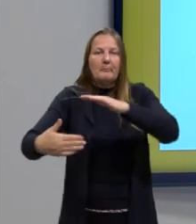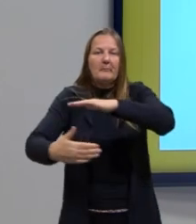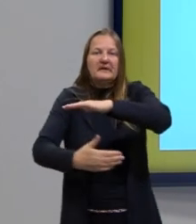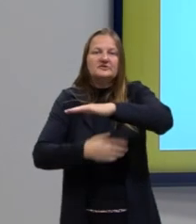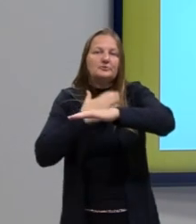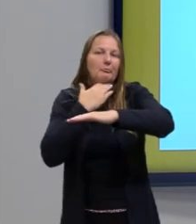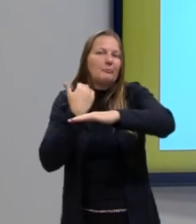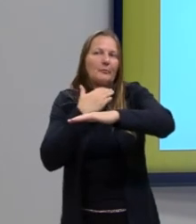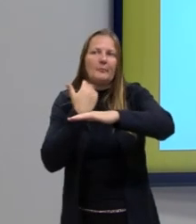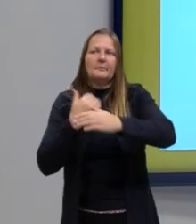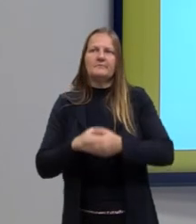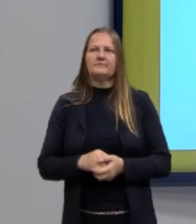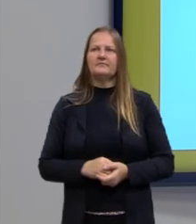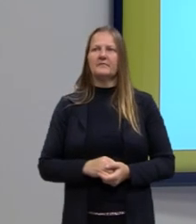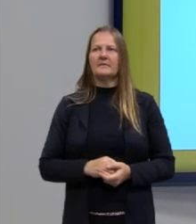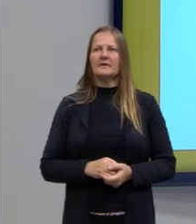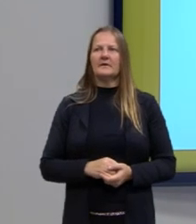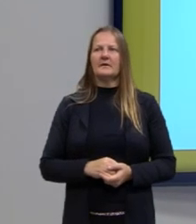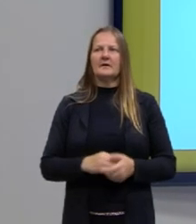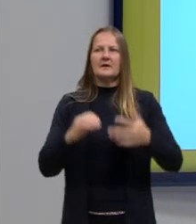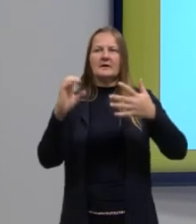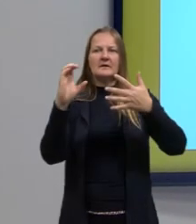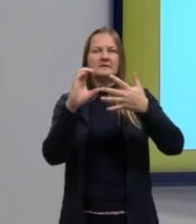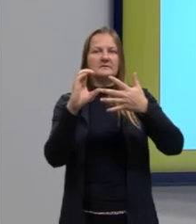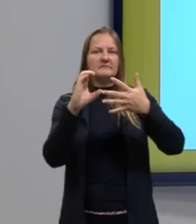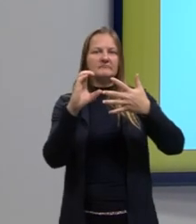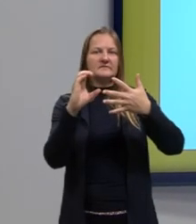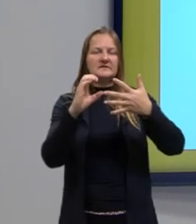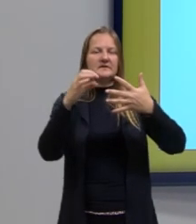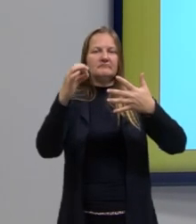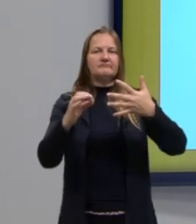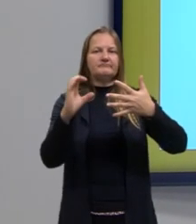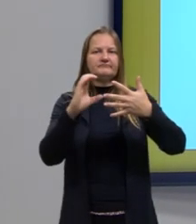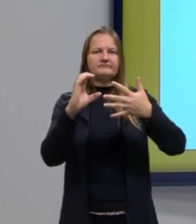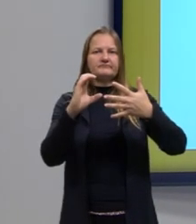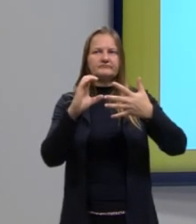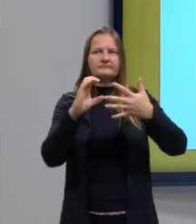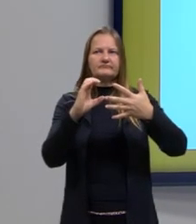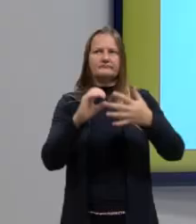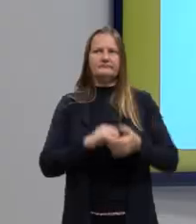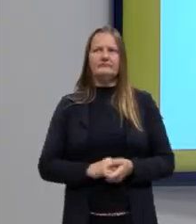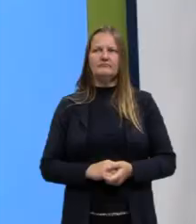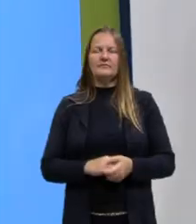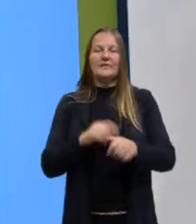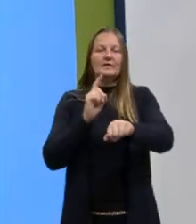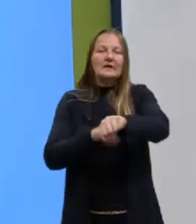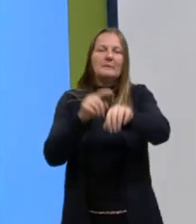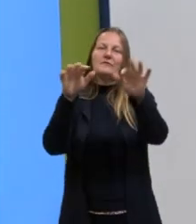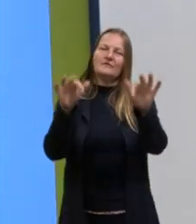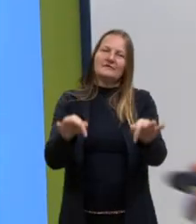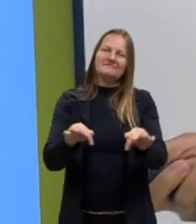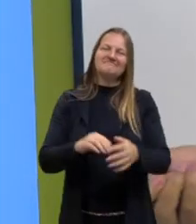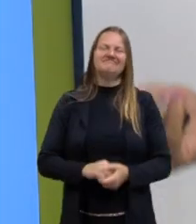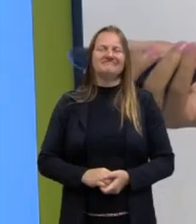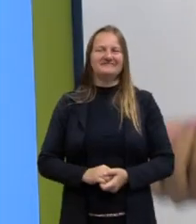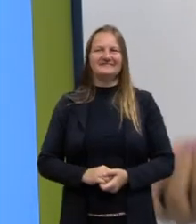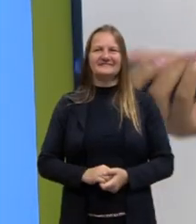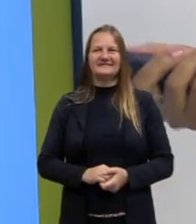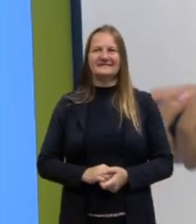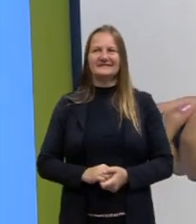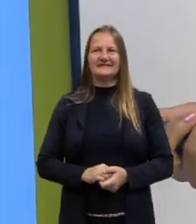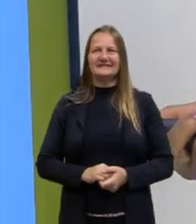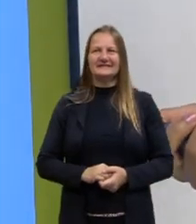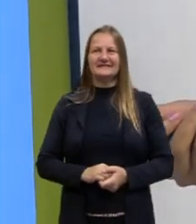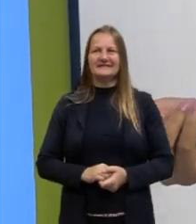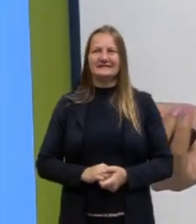Então, é a letra C. Gente, acabou o tempo. Vou